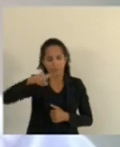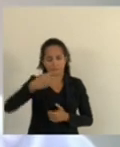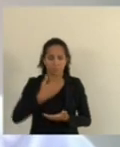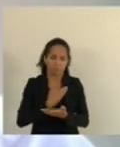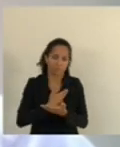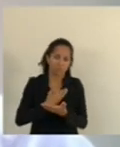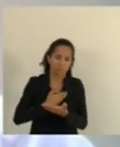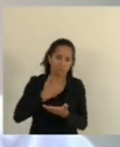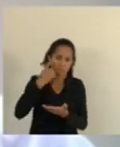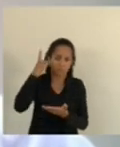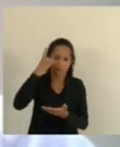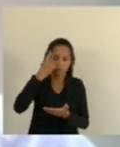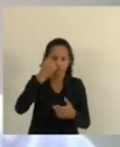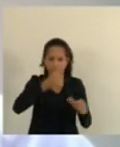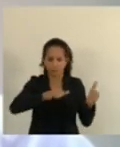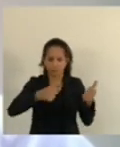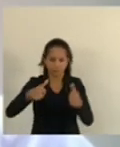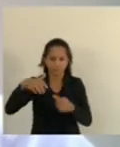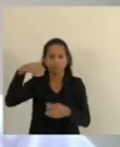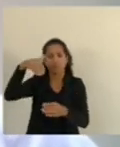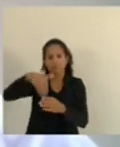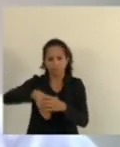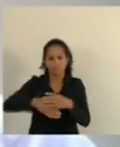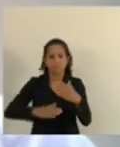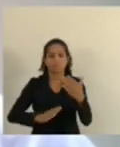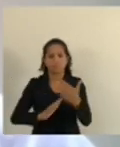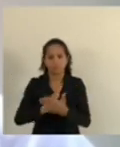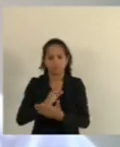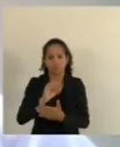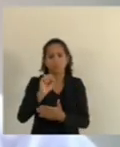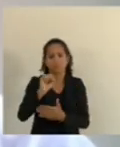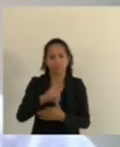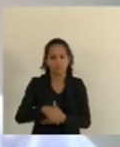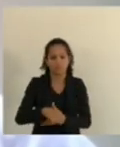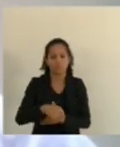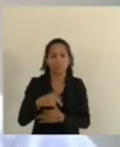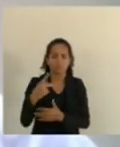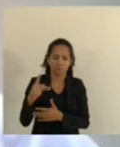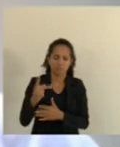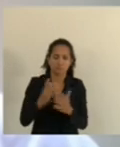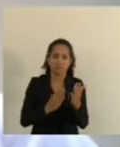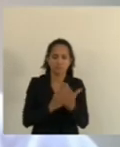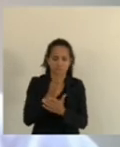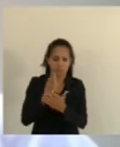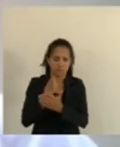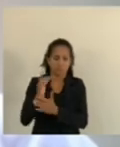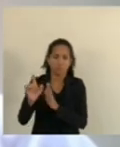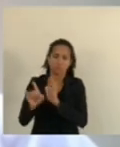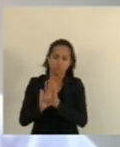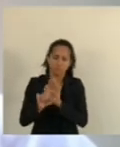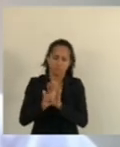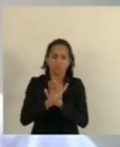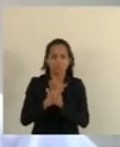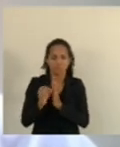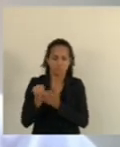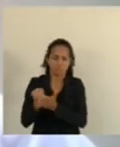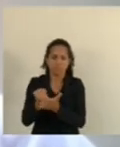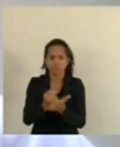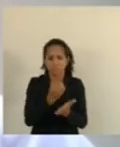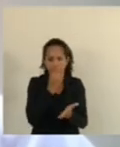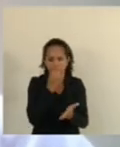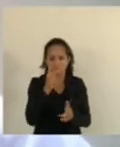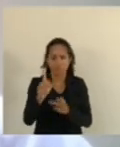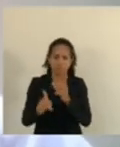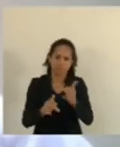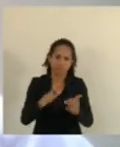Que avaliam E que votem Aprovando Esse projeto De lei Que vai trazer Muitos benefícios Para toda essa População